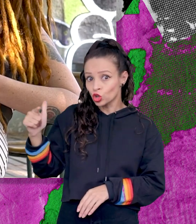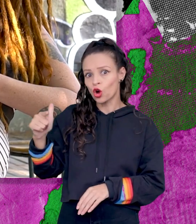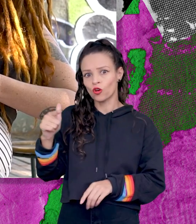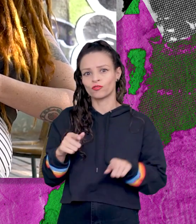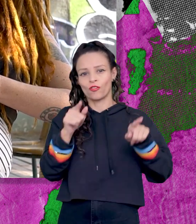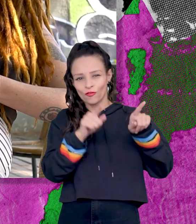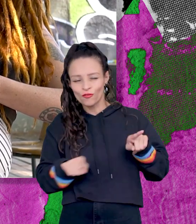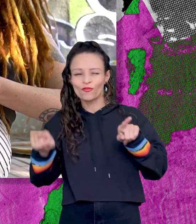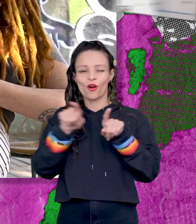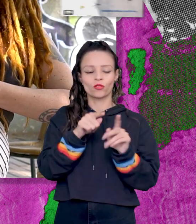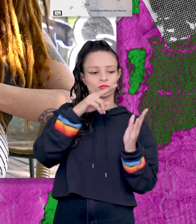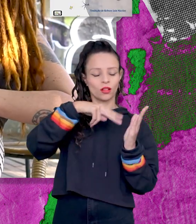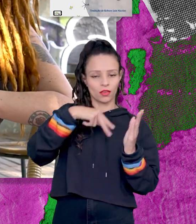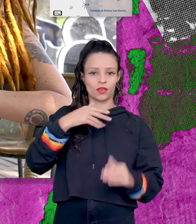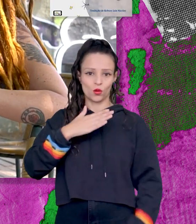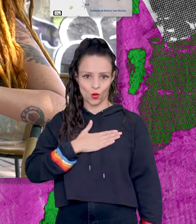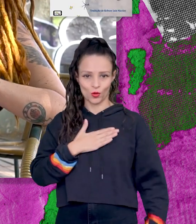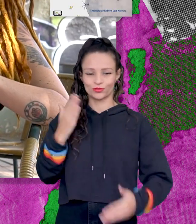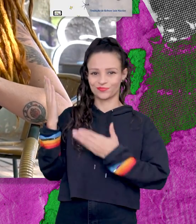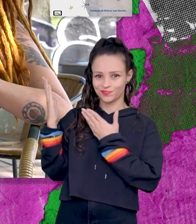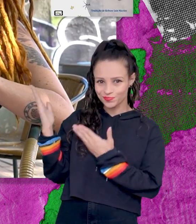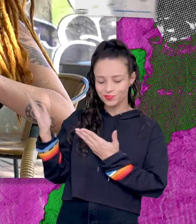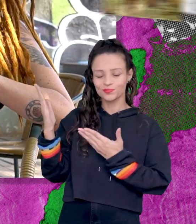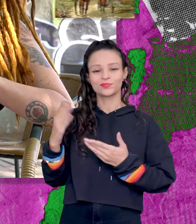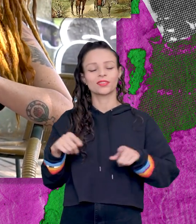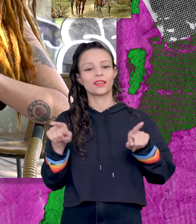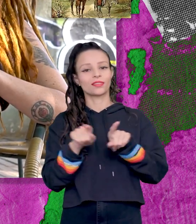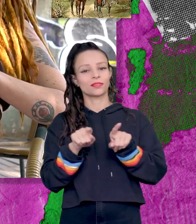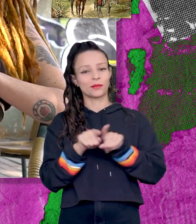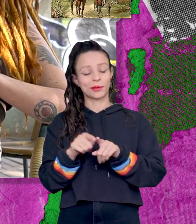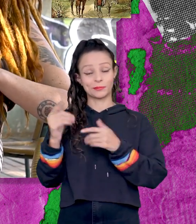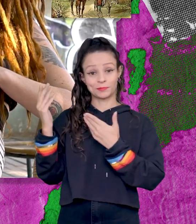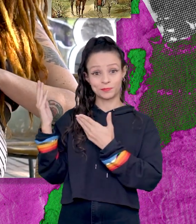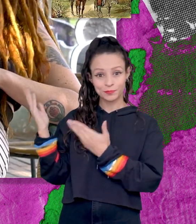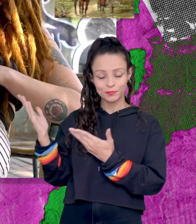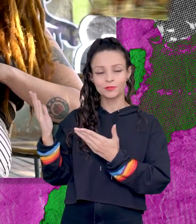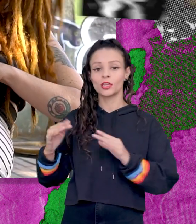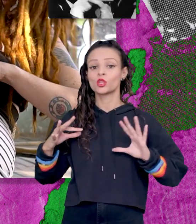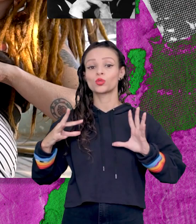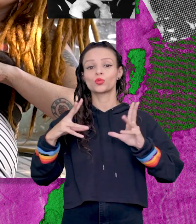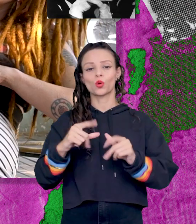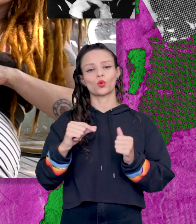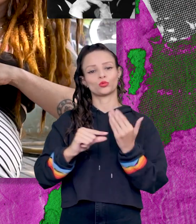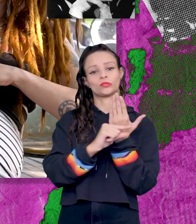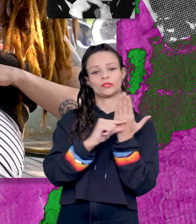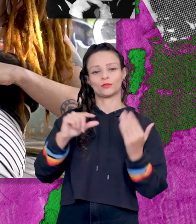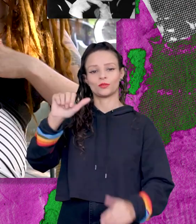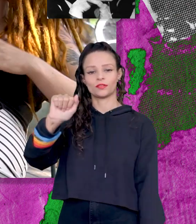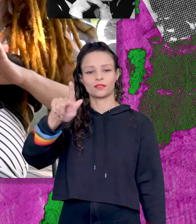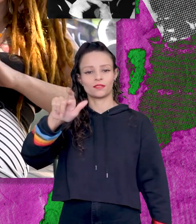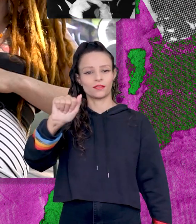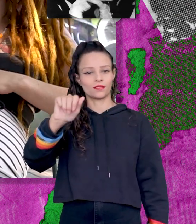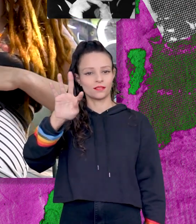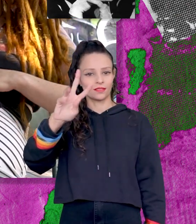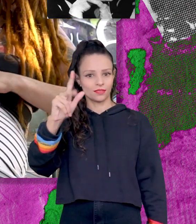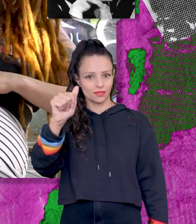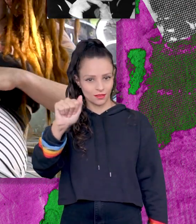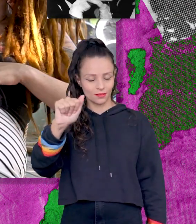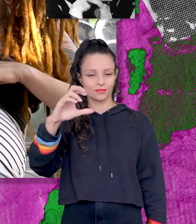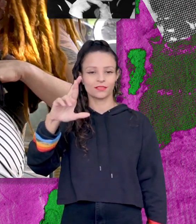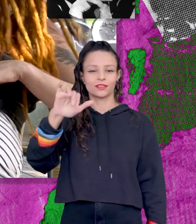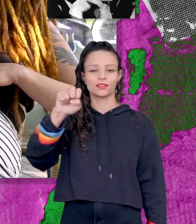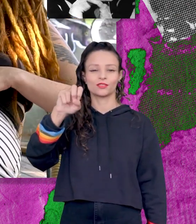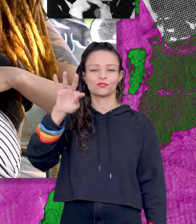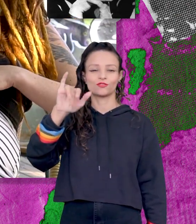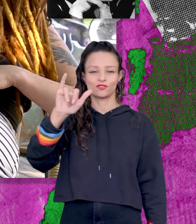outras vezes, assim, gosto bastante do Pequeno Príncipe, Don Quixote e todos da Agatha Christie, assim. Eu cresci lendo os romances